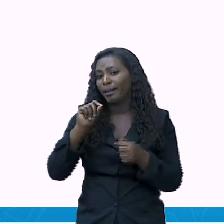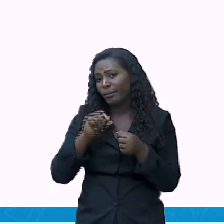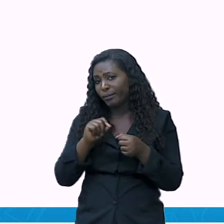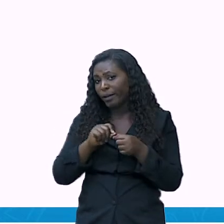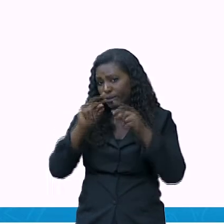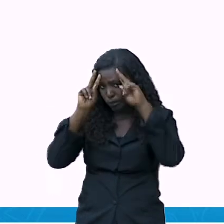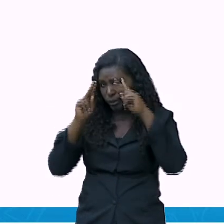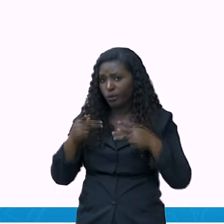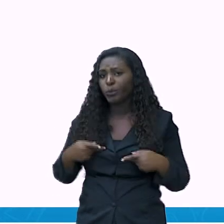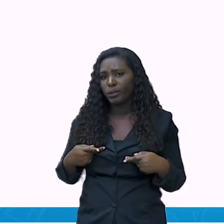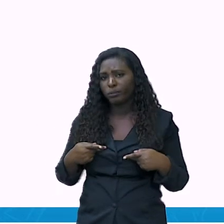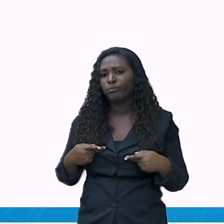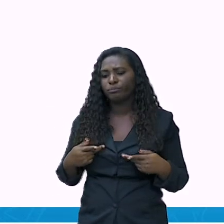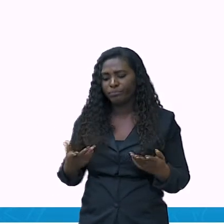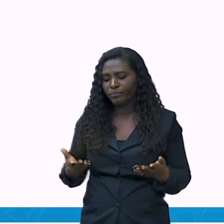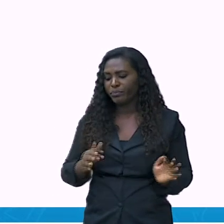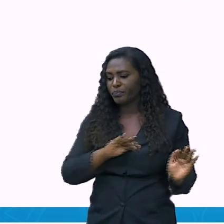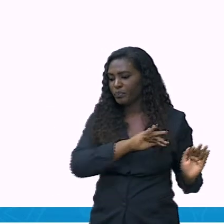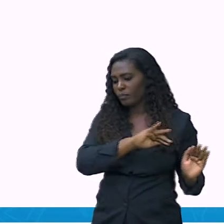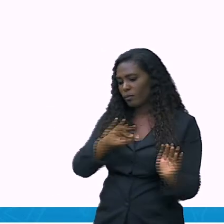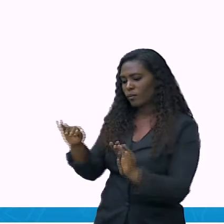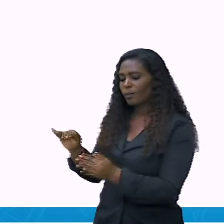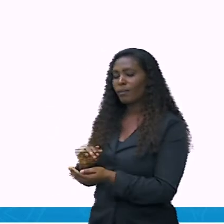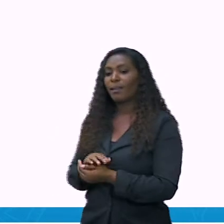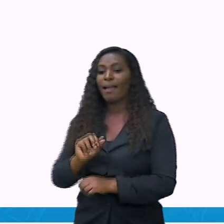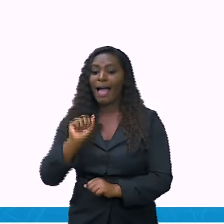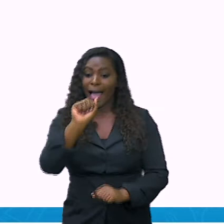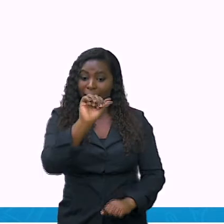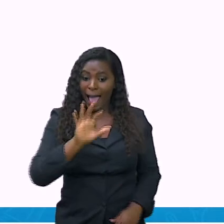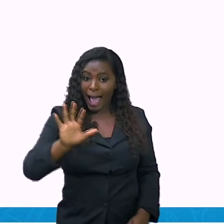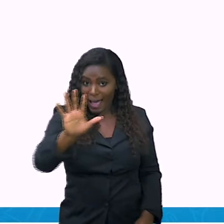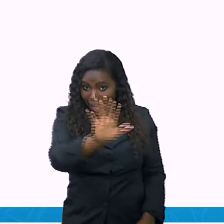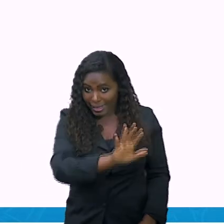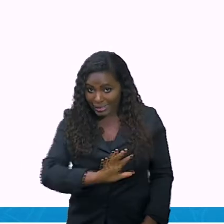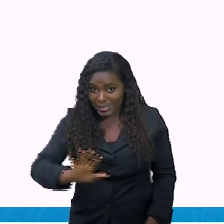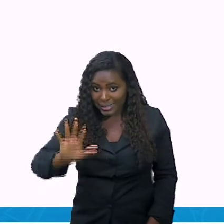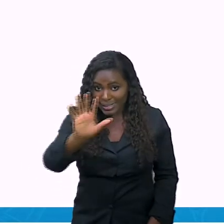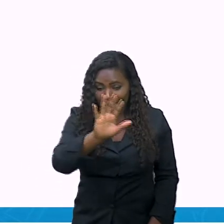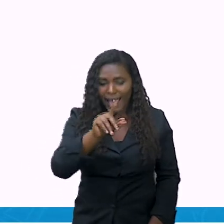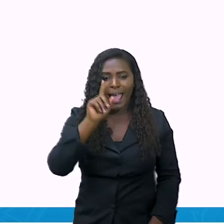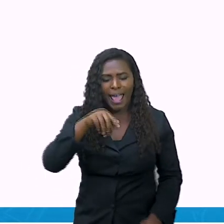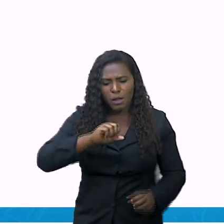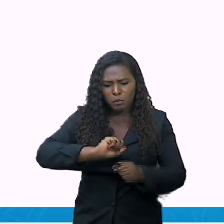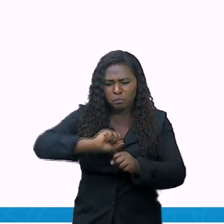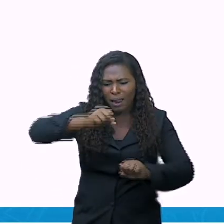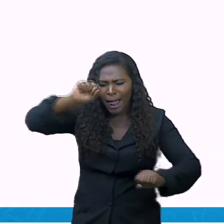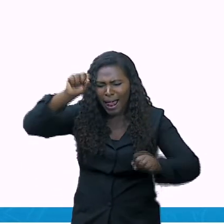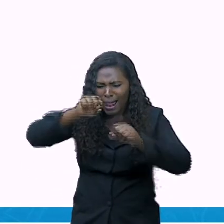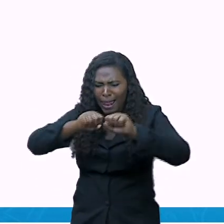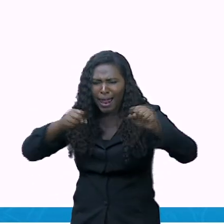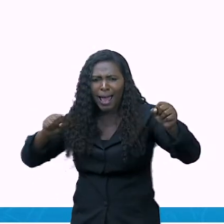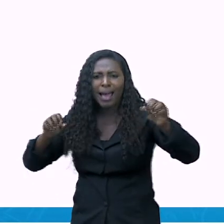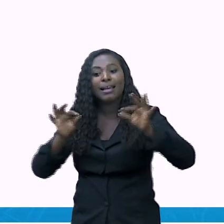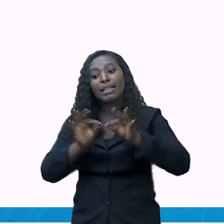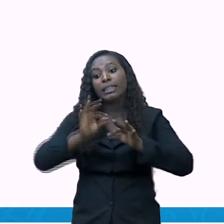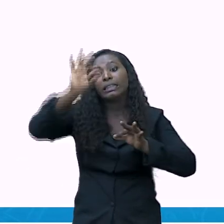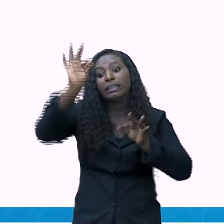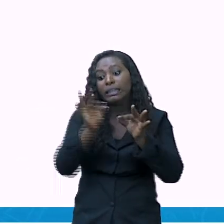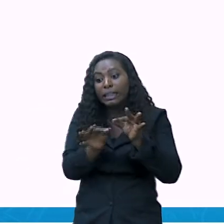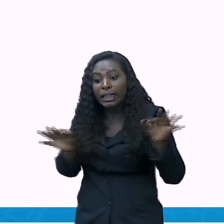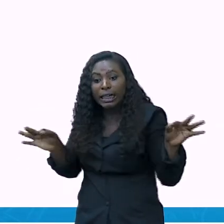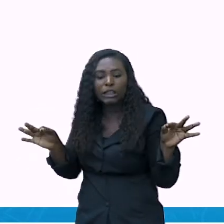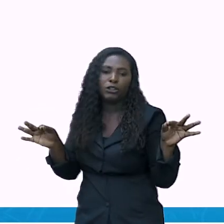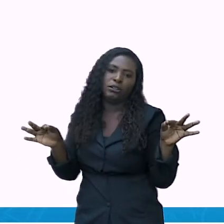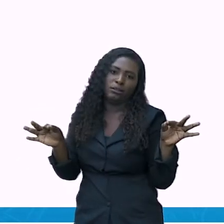a Ásia é o maior continente tanto em área chega a quase um terço de